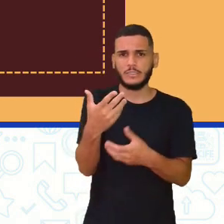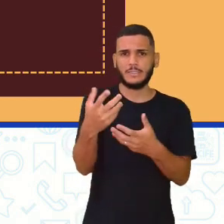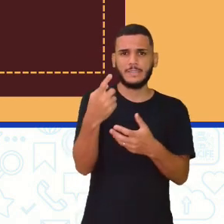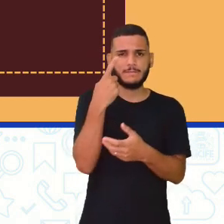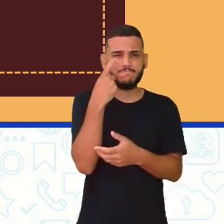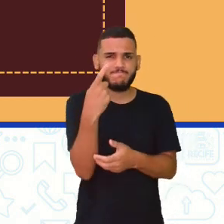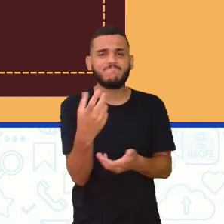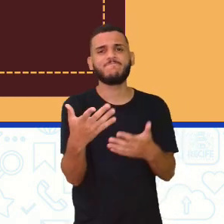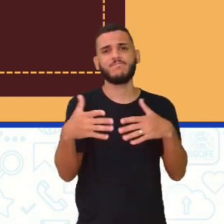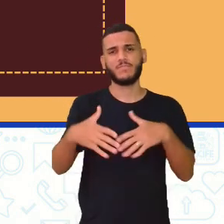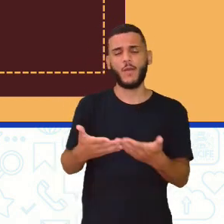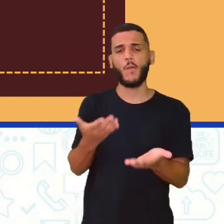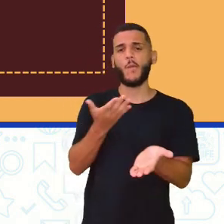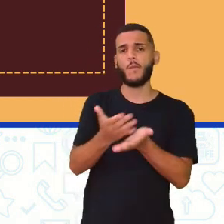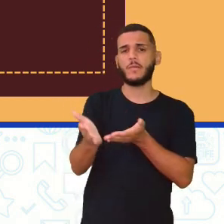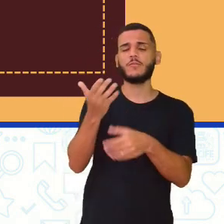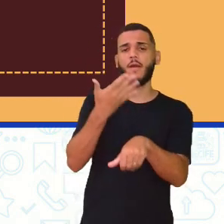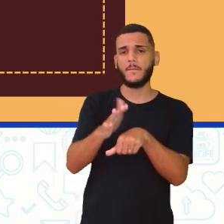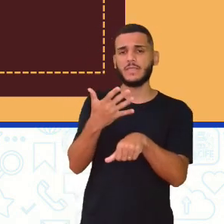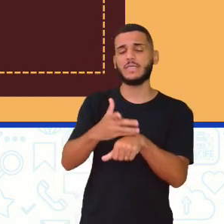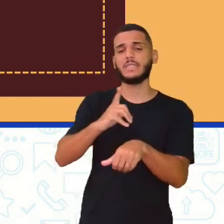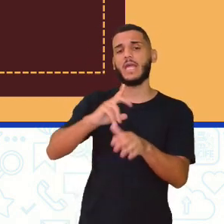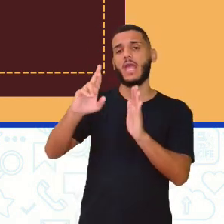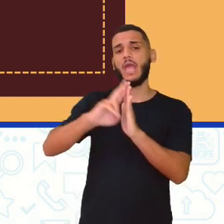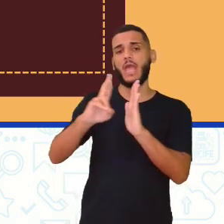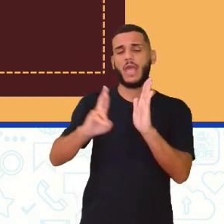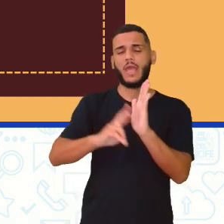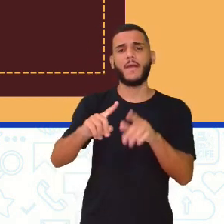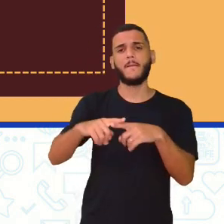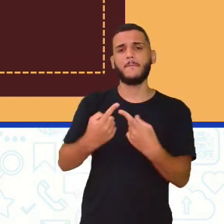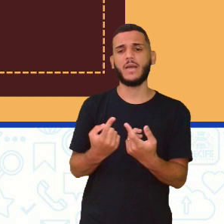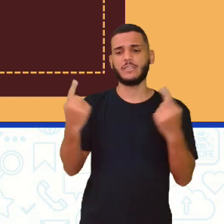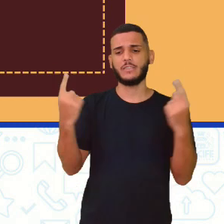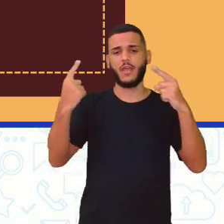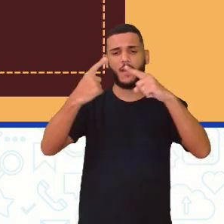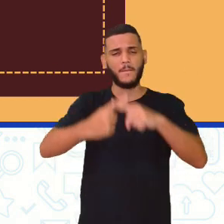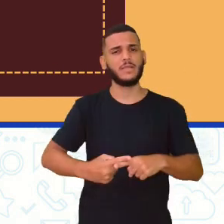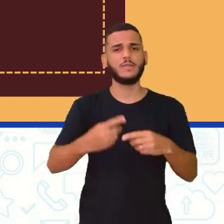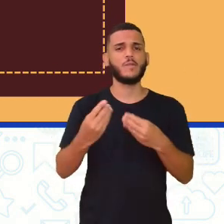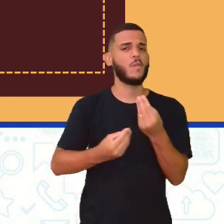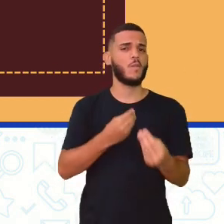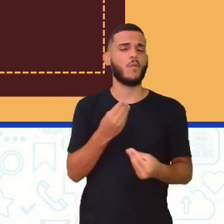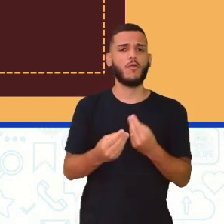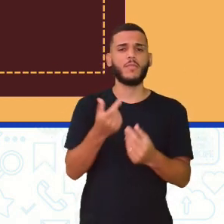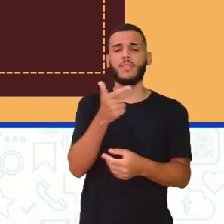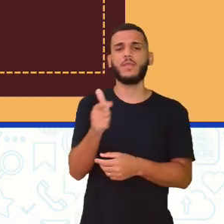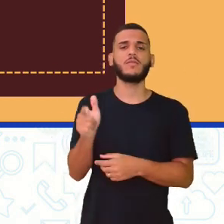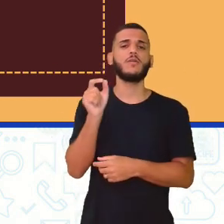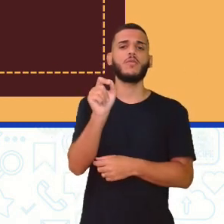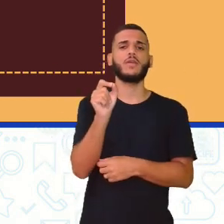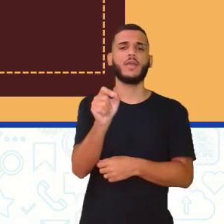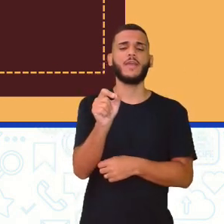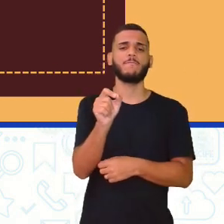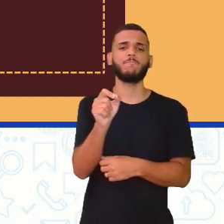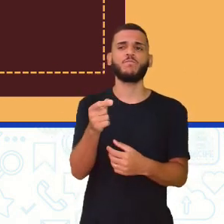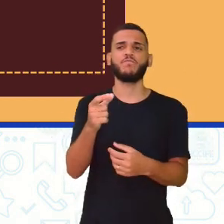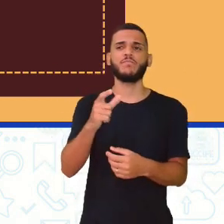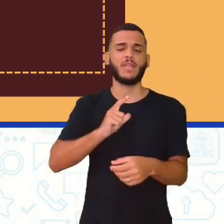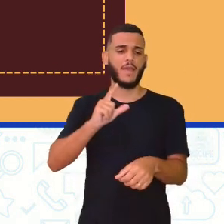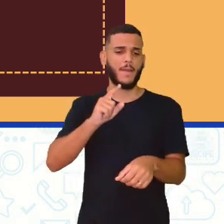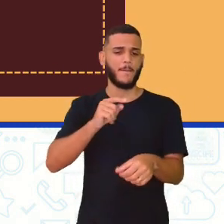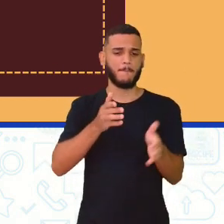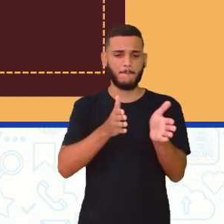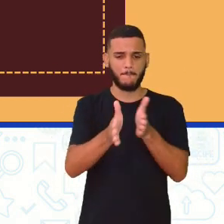a ser praticado, as regras eram impostas, mas as partidas, elas meio que não tinham ali um certo tempo de